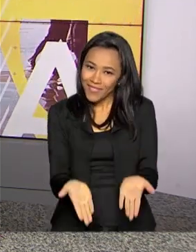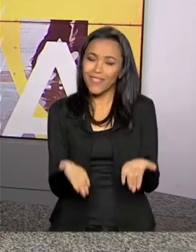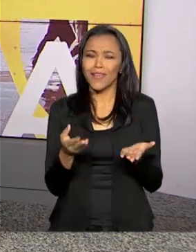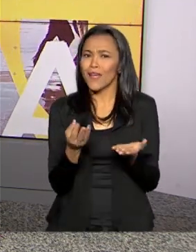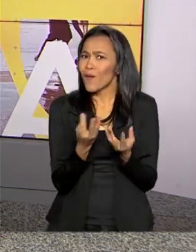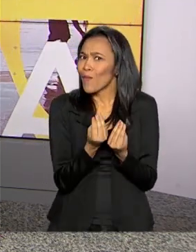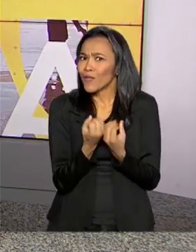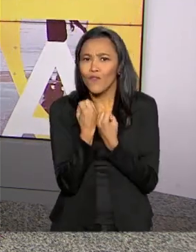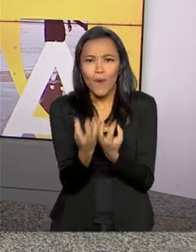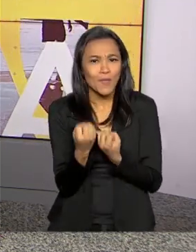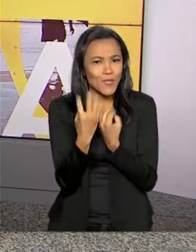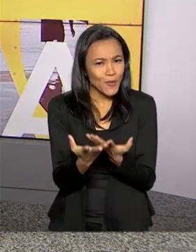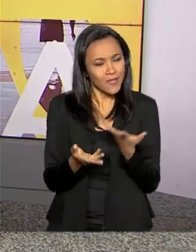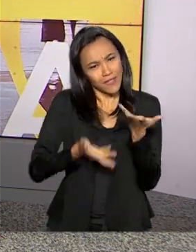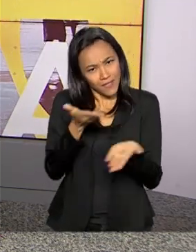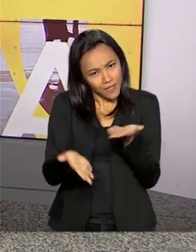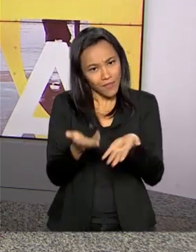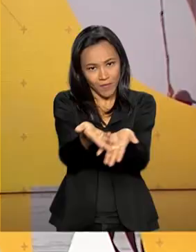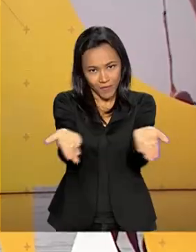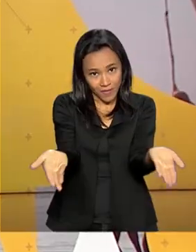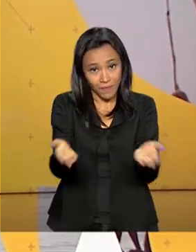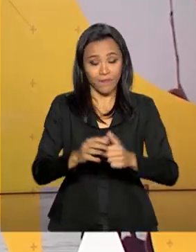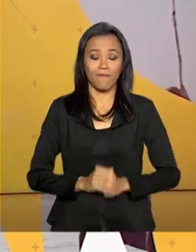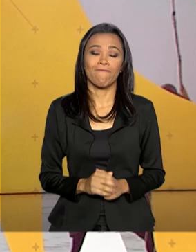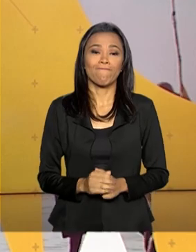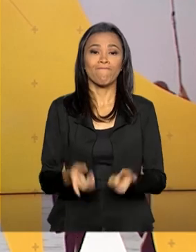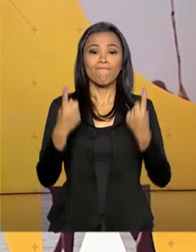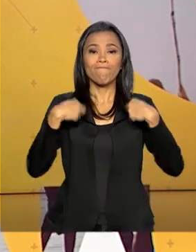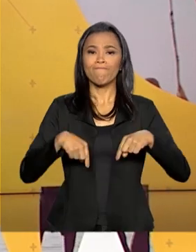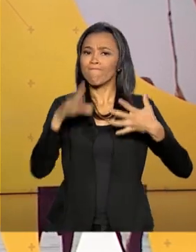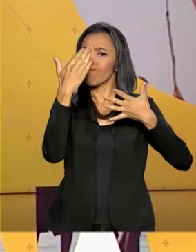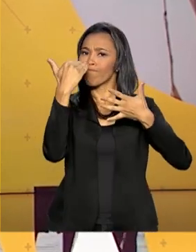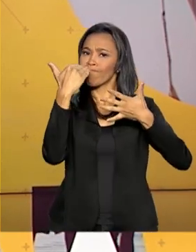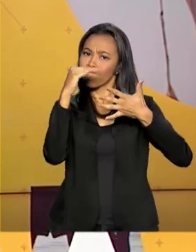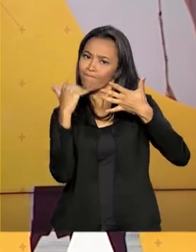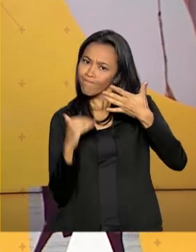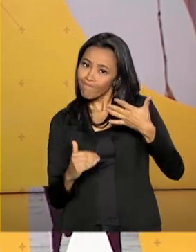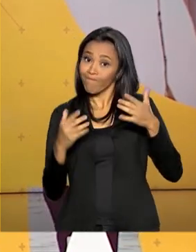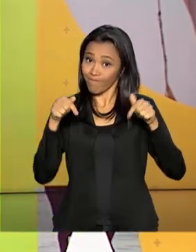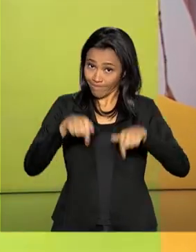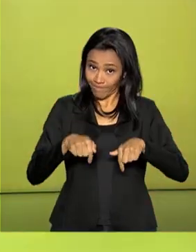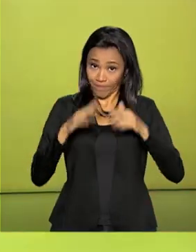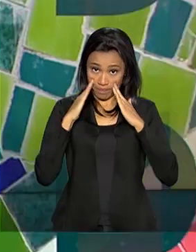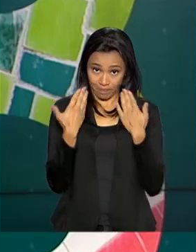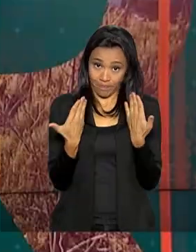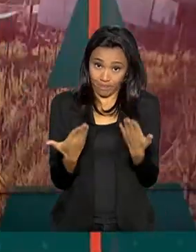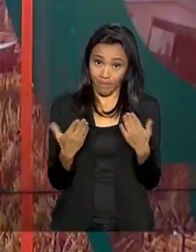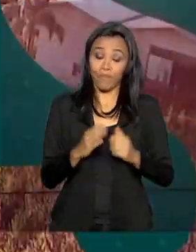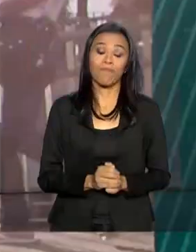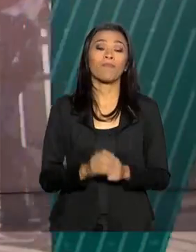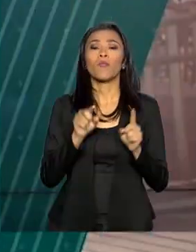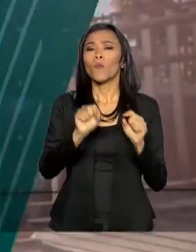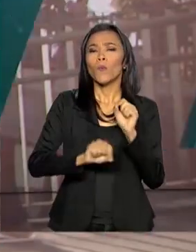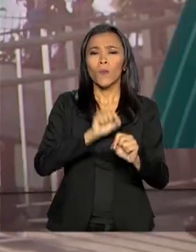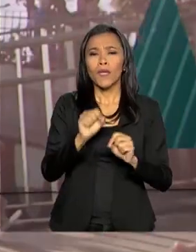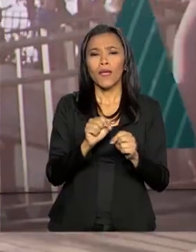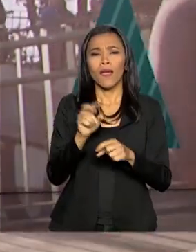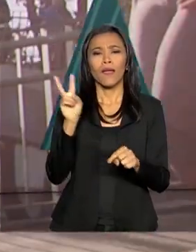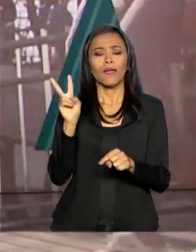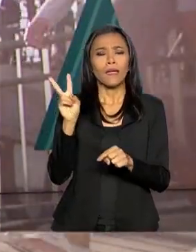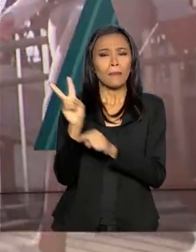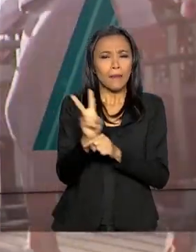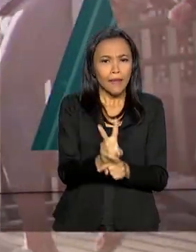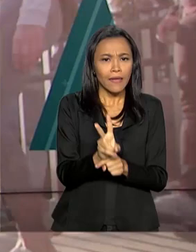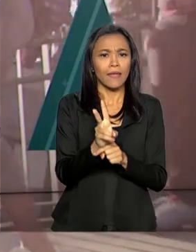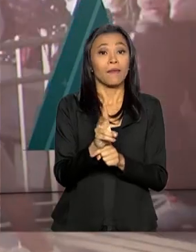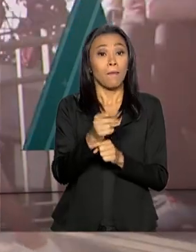com muita informação e serviço para você. Confira os destaques desta edição. Alternativa de crédito para